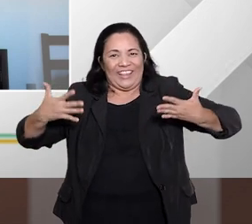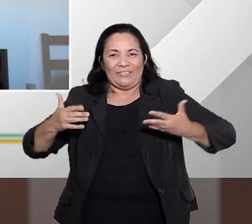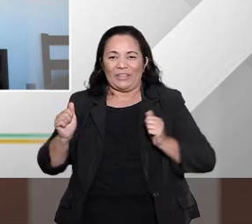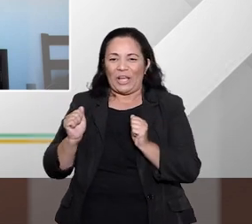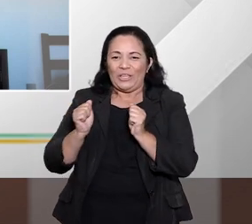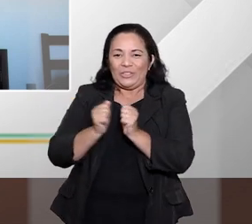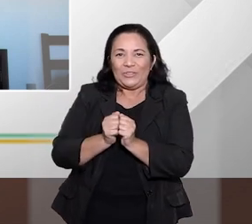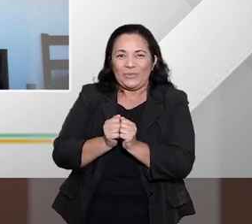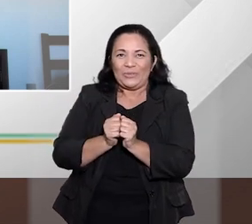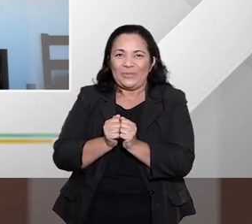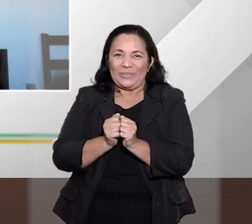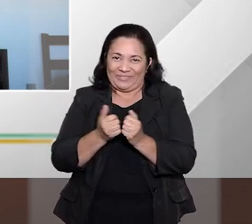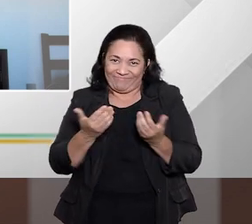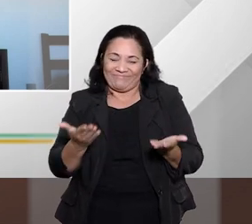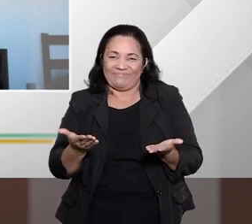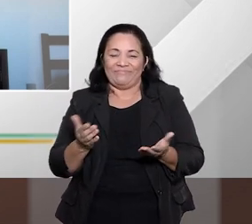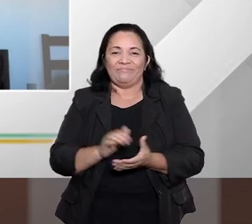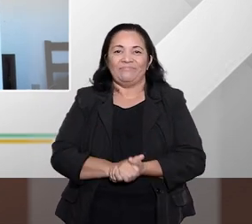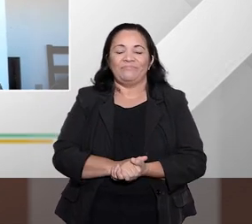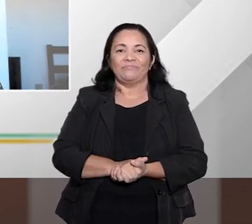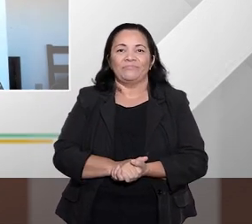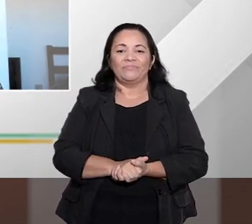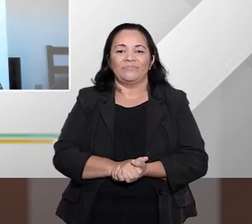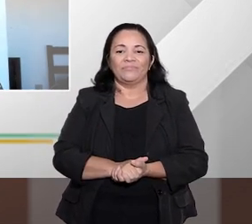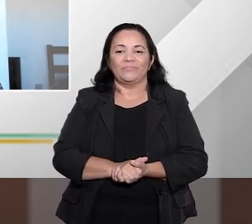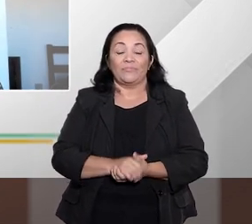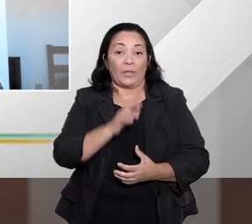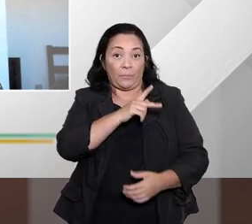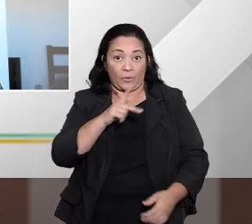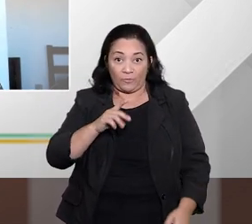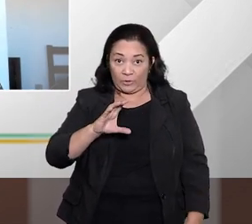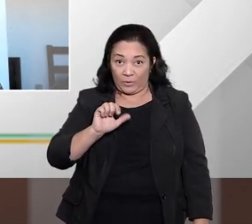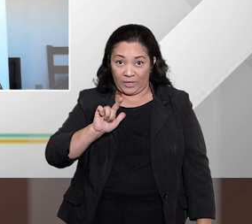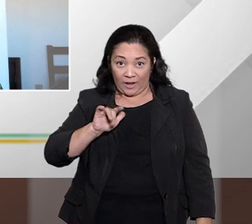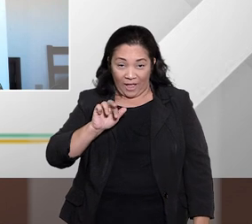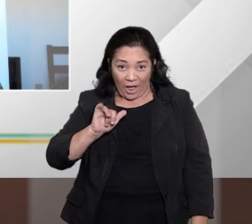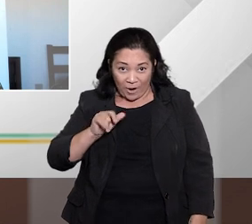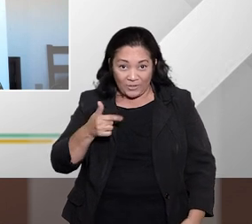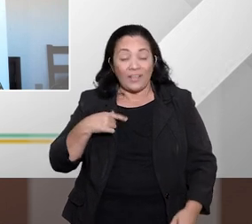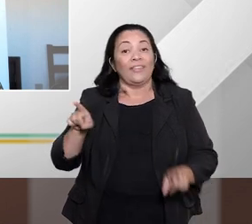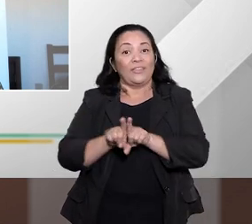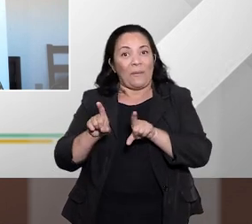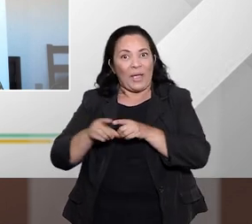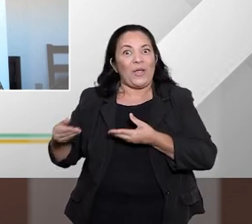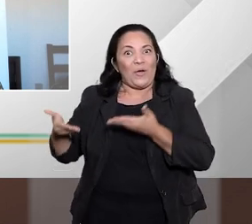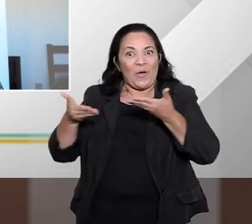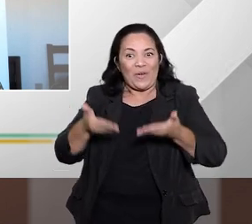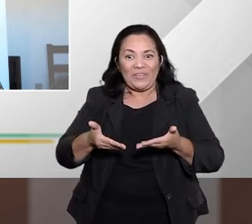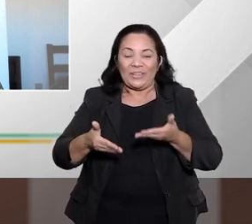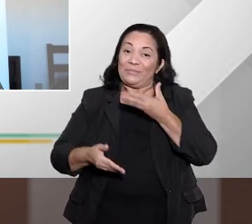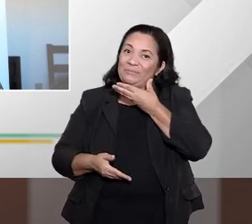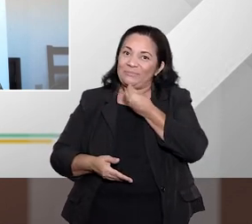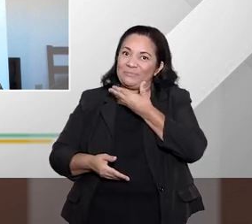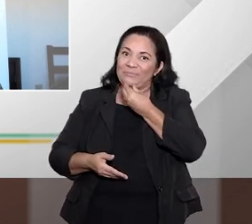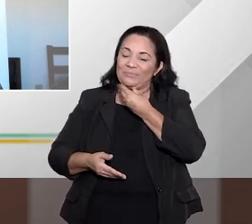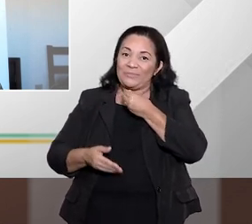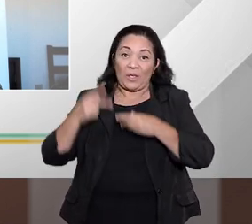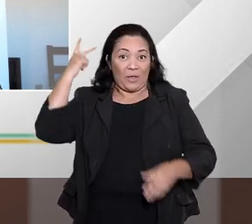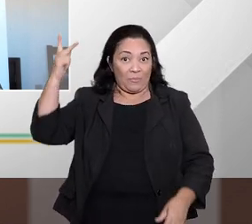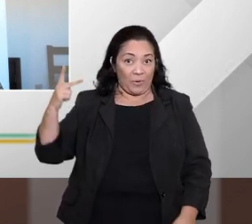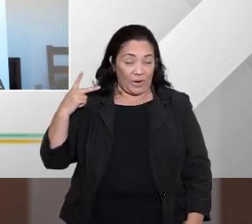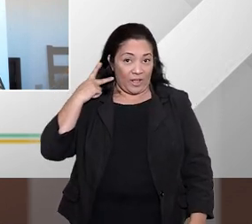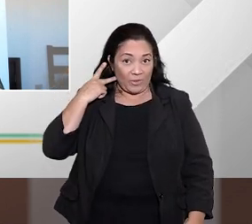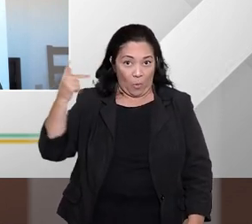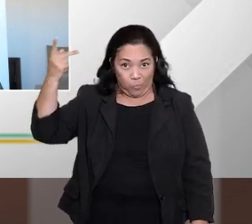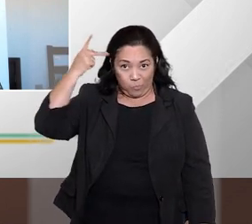querido Roberto Pfeiffer. Como a professora Cláudia antecipou, nós também estamos aqui com o procurador do